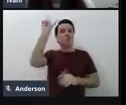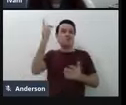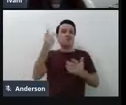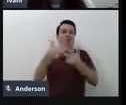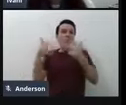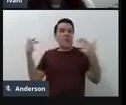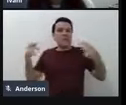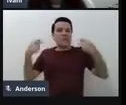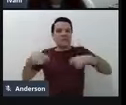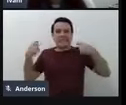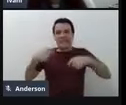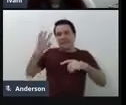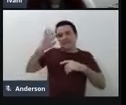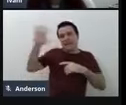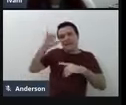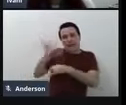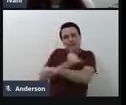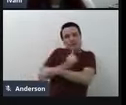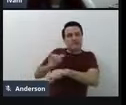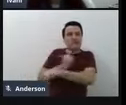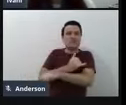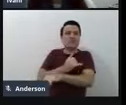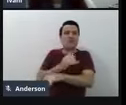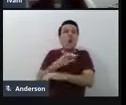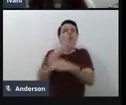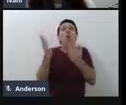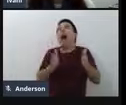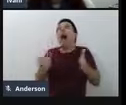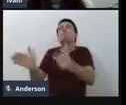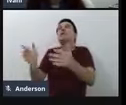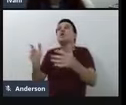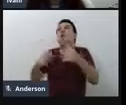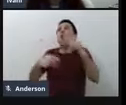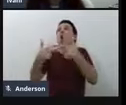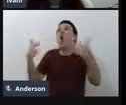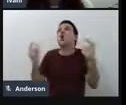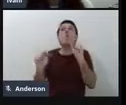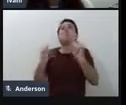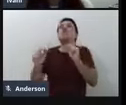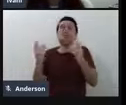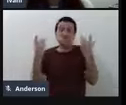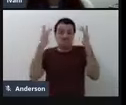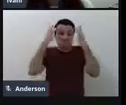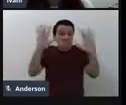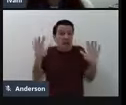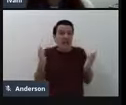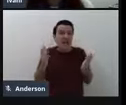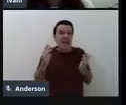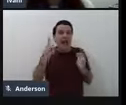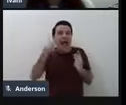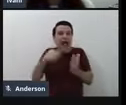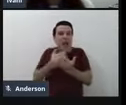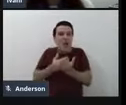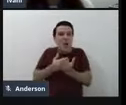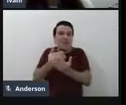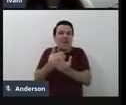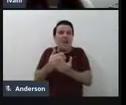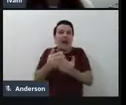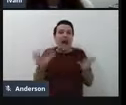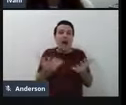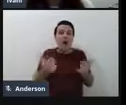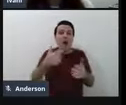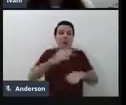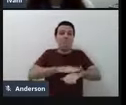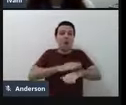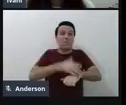vamos, nós vamos encontrar ali, eu não sei qual é o caminho, né, nós ainda estamos numa etapa bem inicial, a está na etapa dois, onde a gente